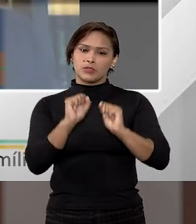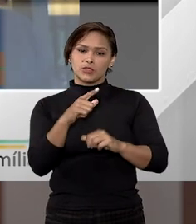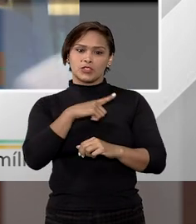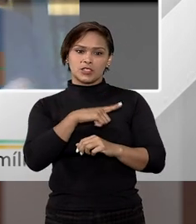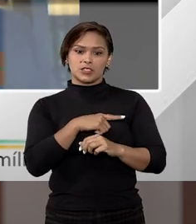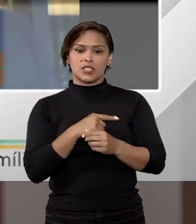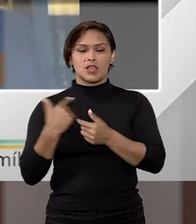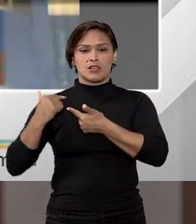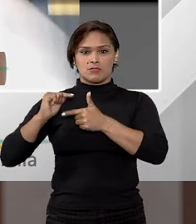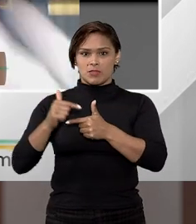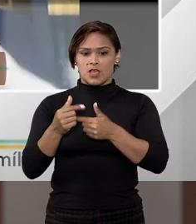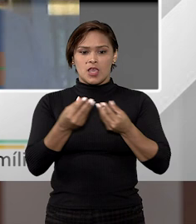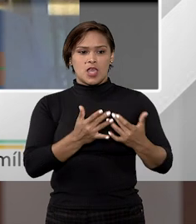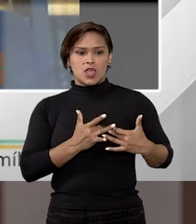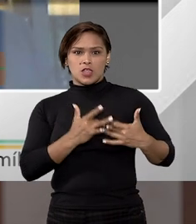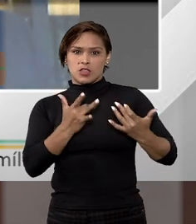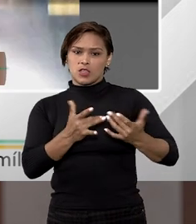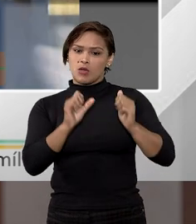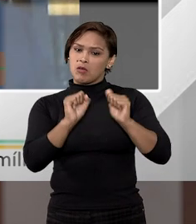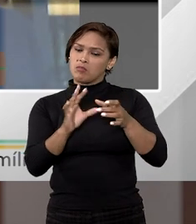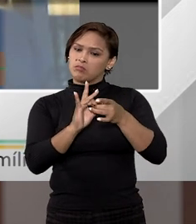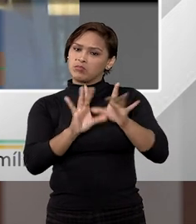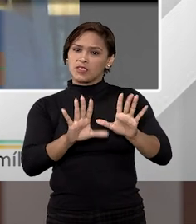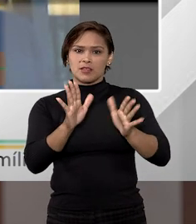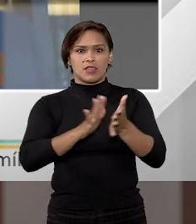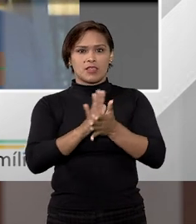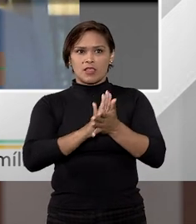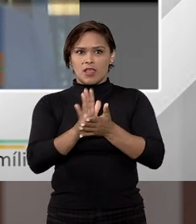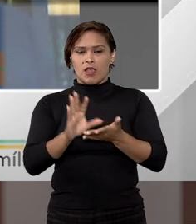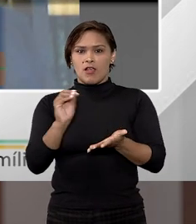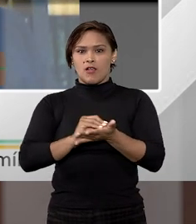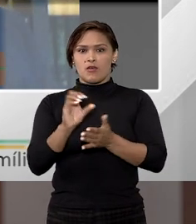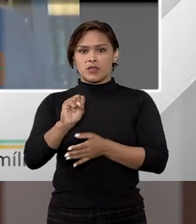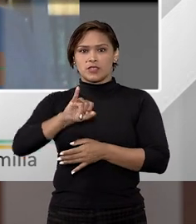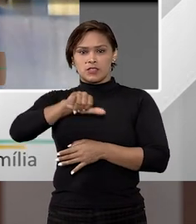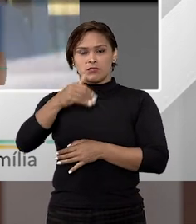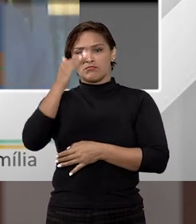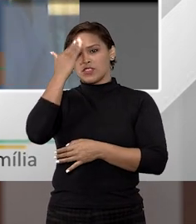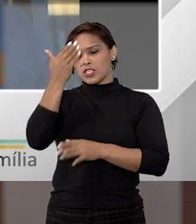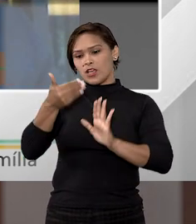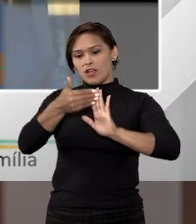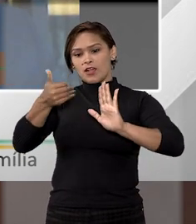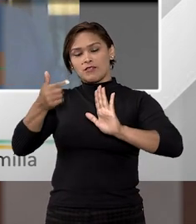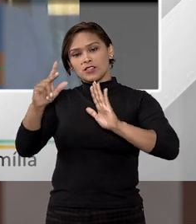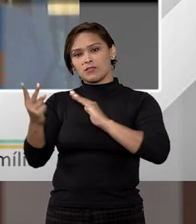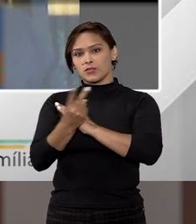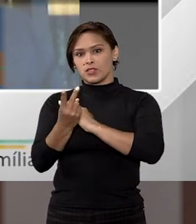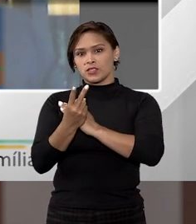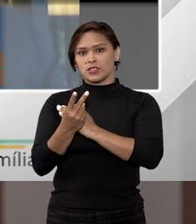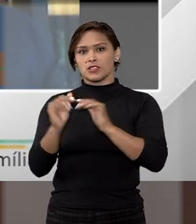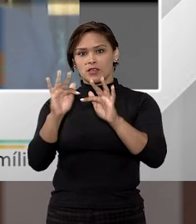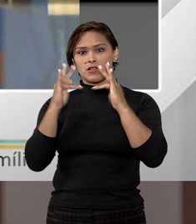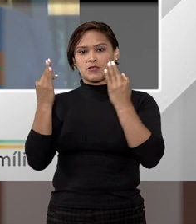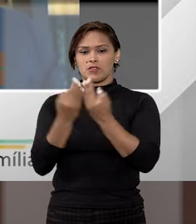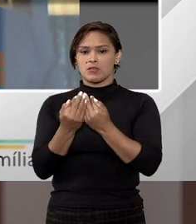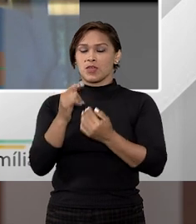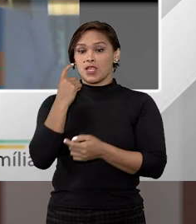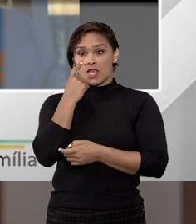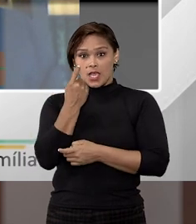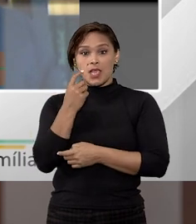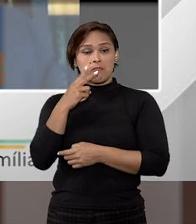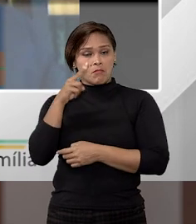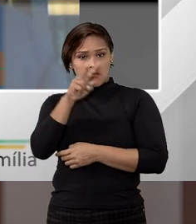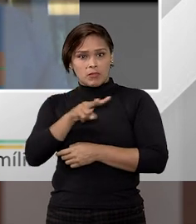dispor desse bem, então, porque quando eu dou, eu posso me desfazer dele sem me fazer falta, o STJ entendeu que estava afastado a proteção ao bem de família. É um caso bem